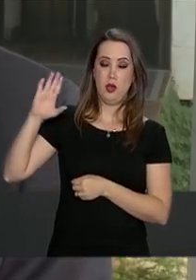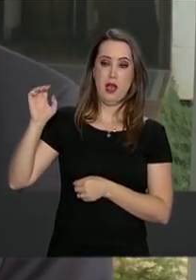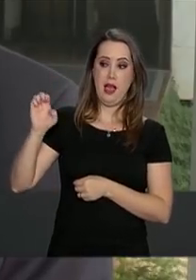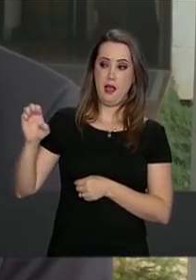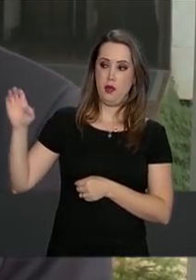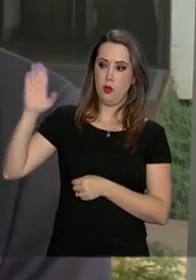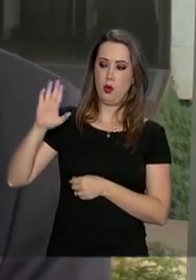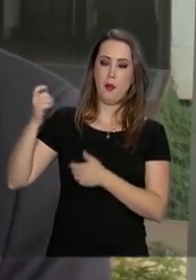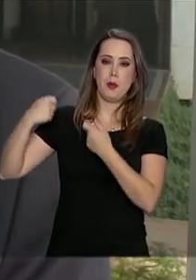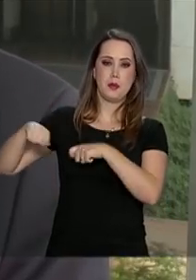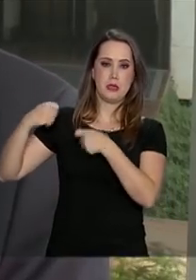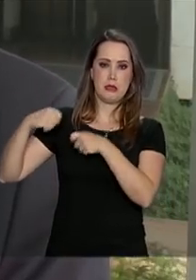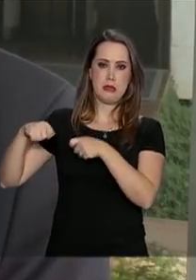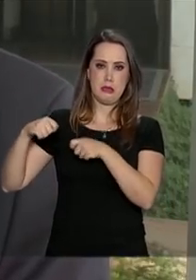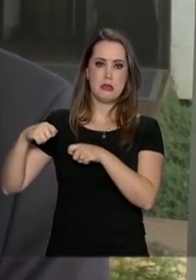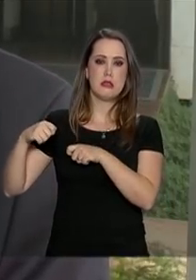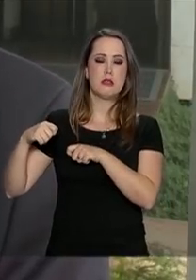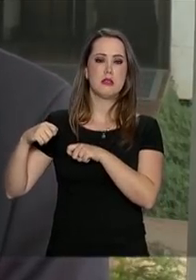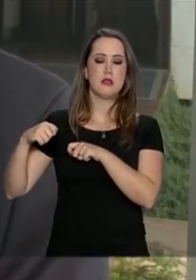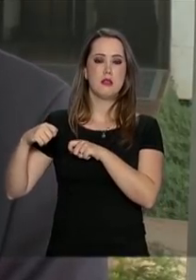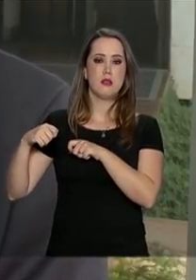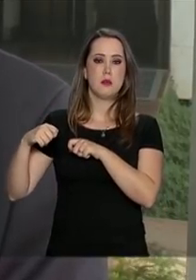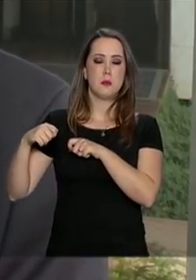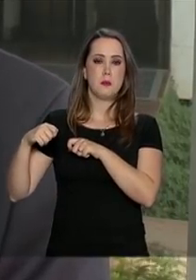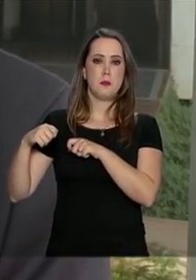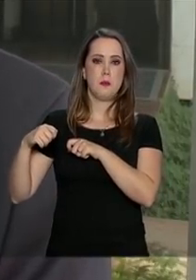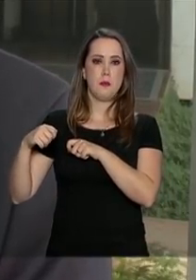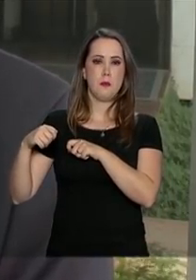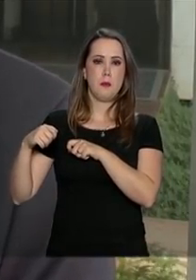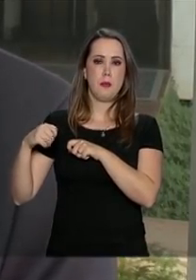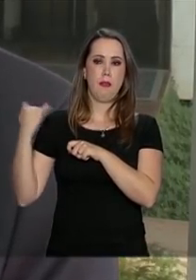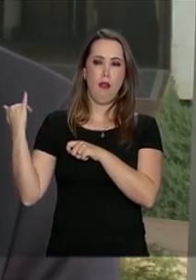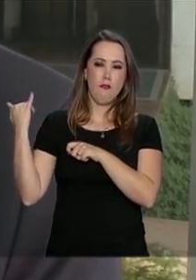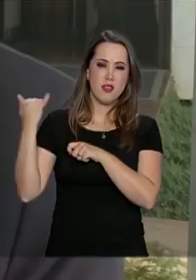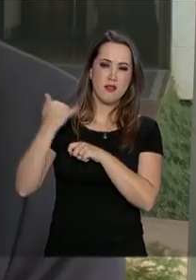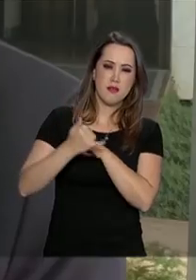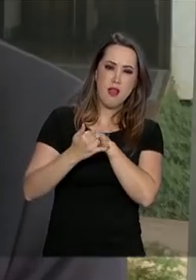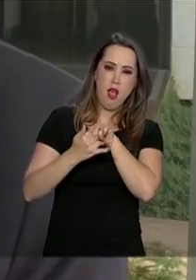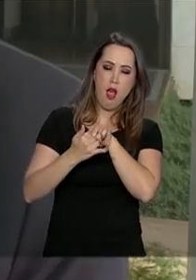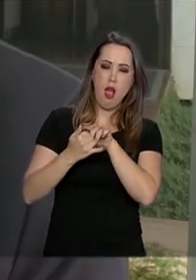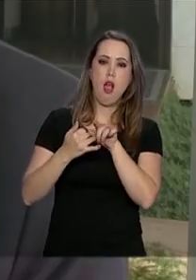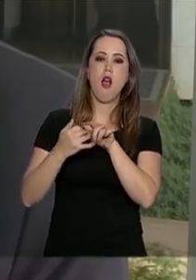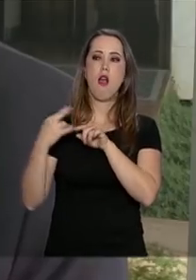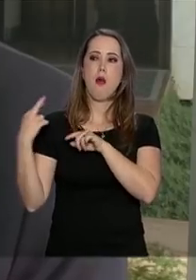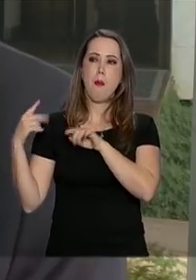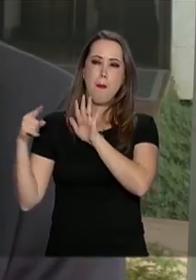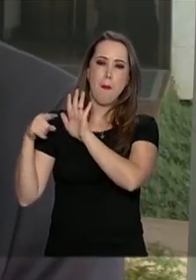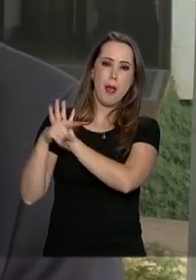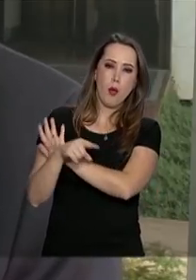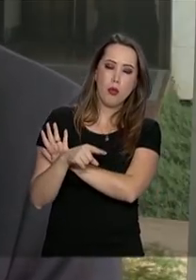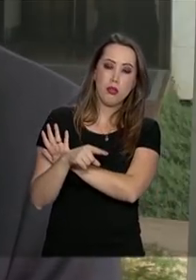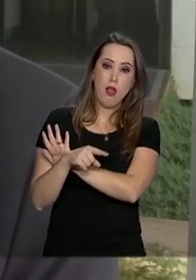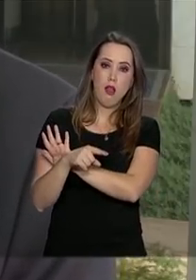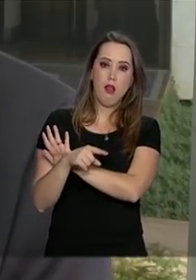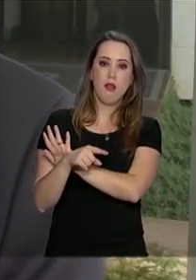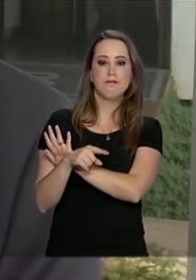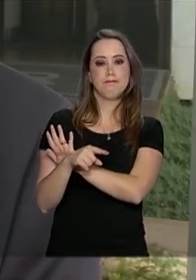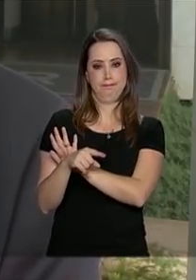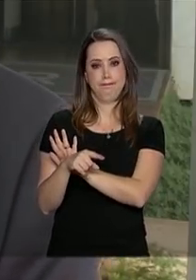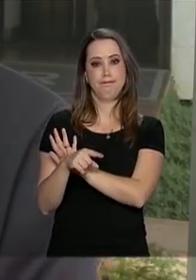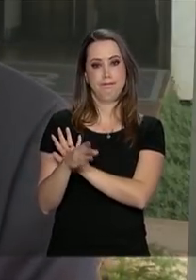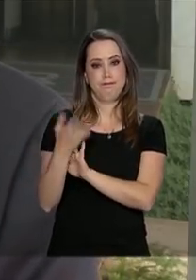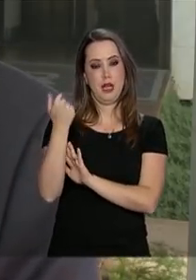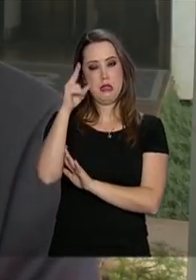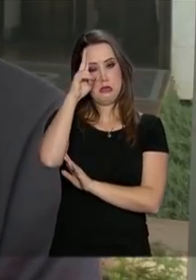faça as chamadas contatos bilaterais, as consultas bilaterais. Isso foi feito na segunda